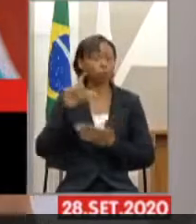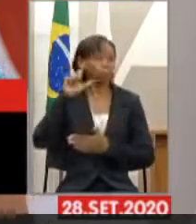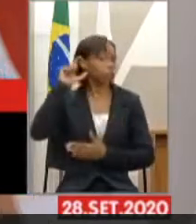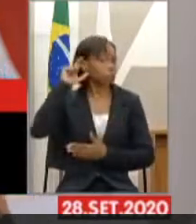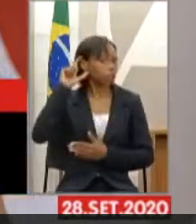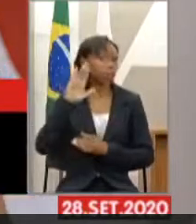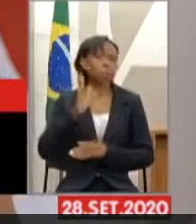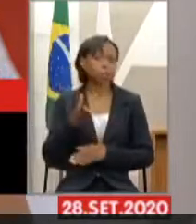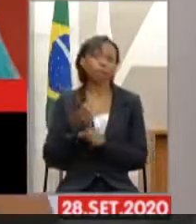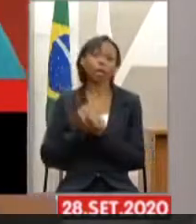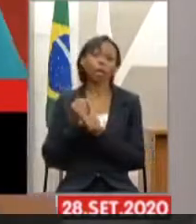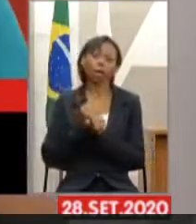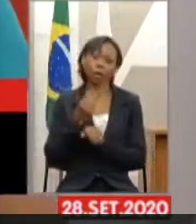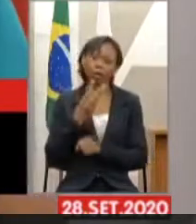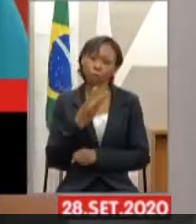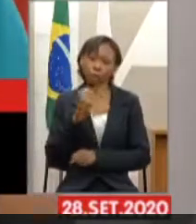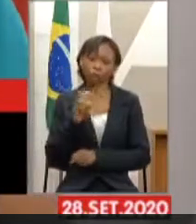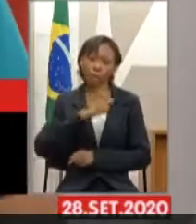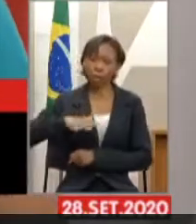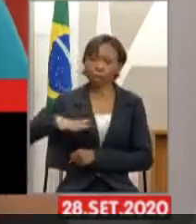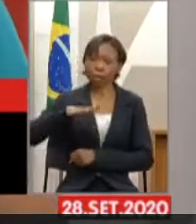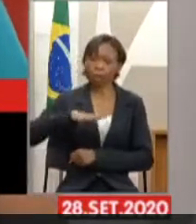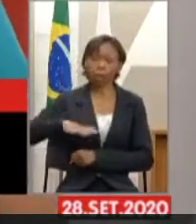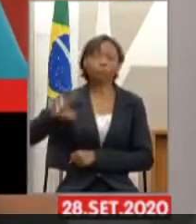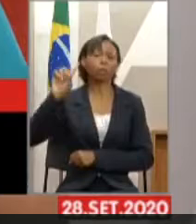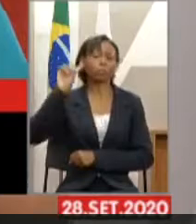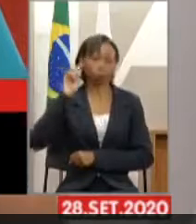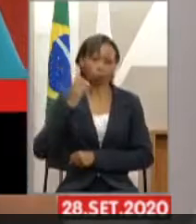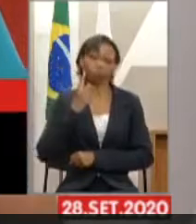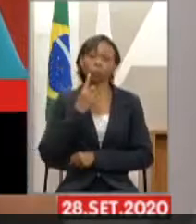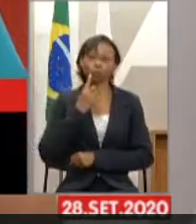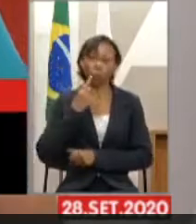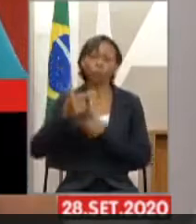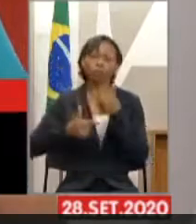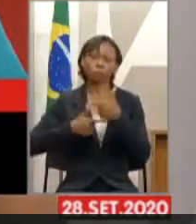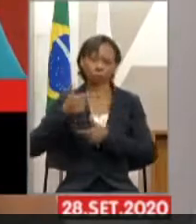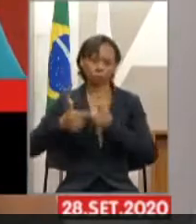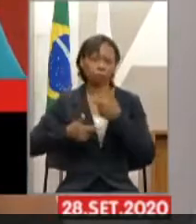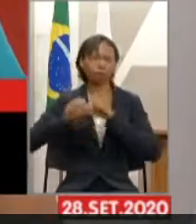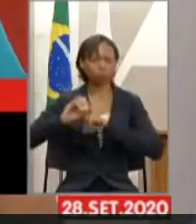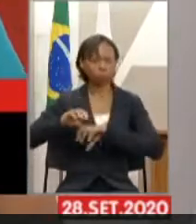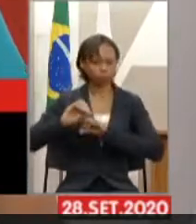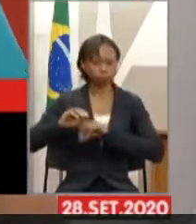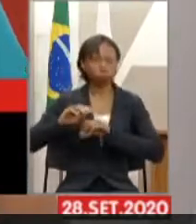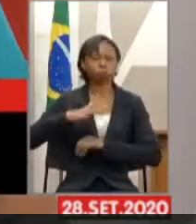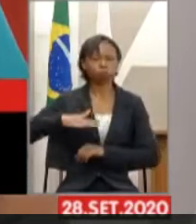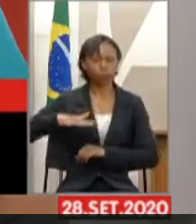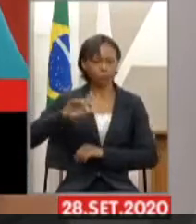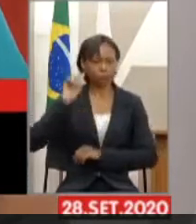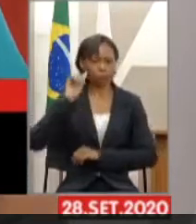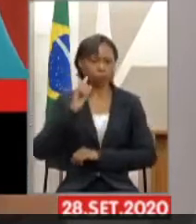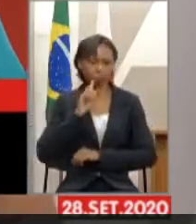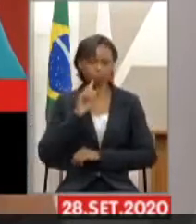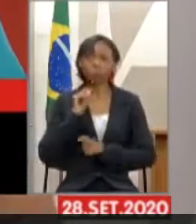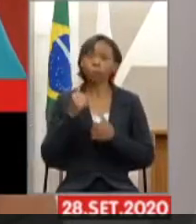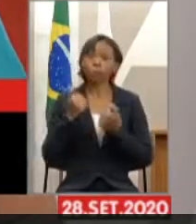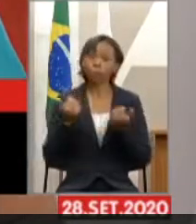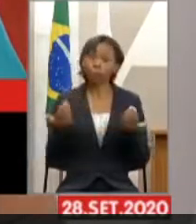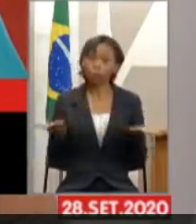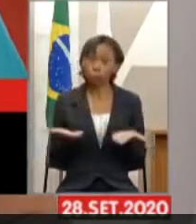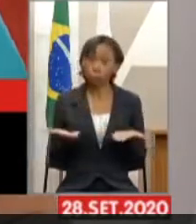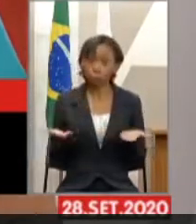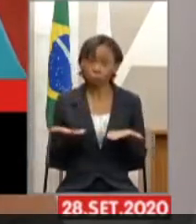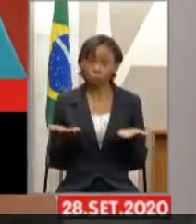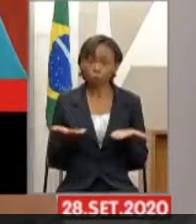anos na área da surdez, desenvolvendo esse trabalho educacional, hoje, com um